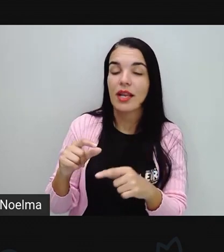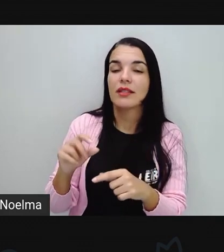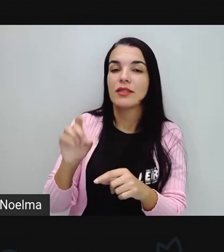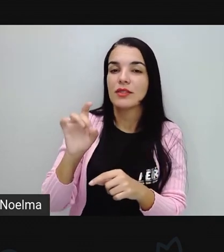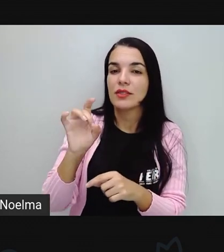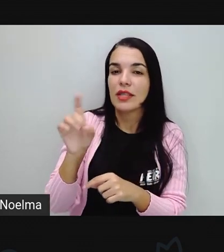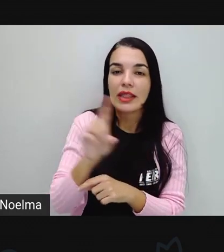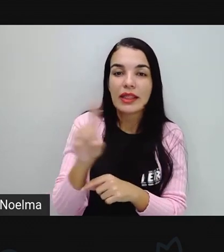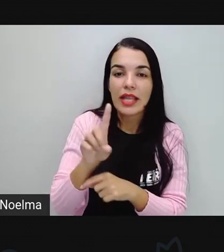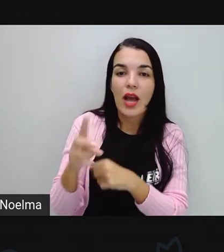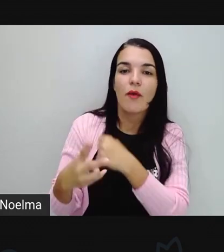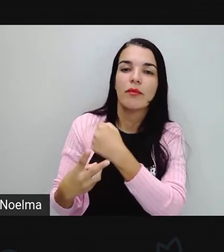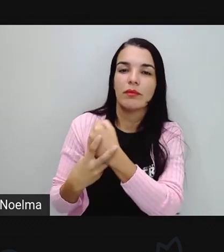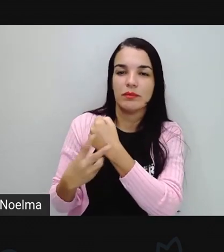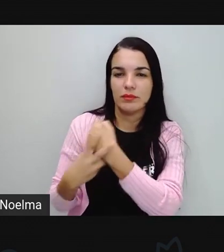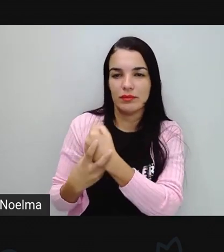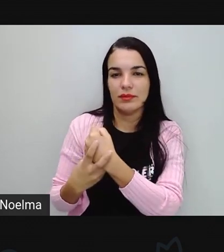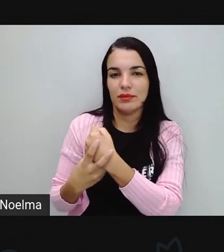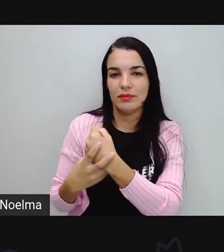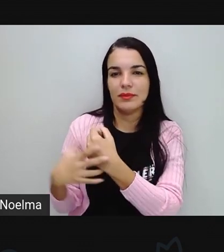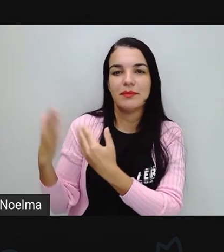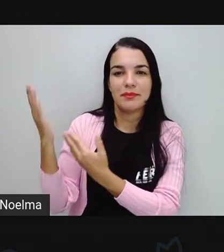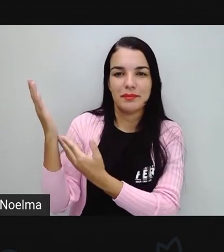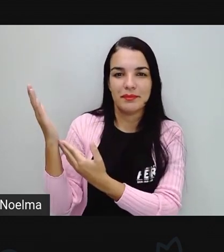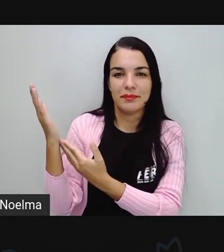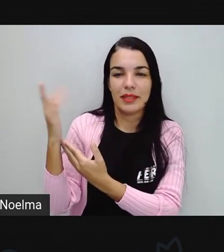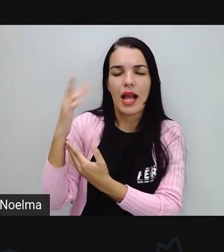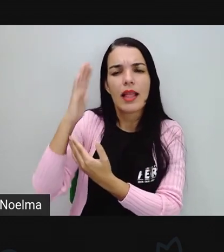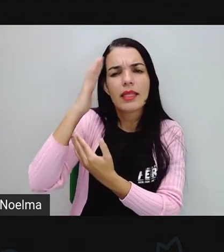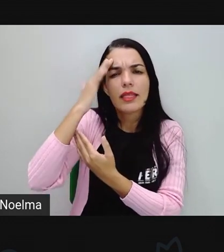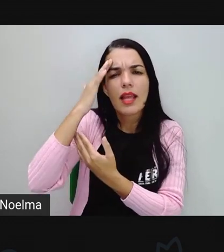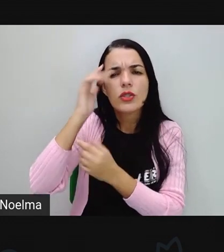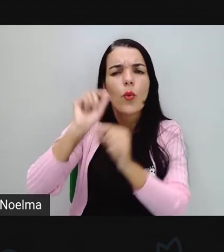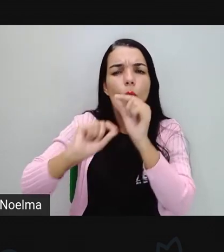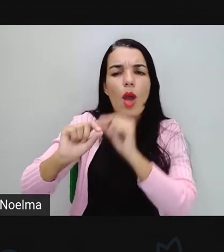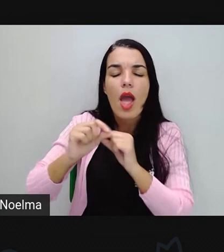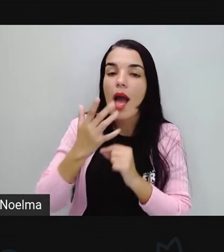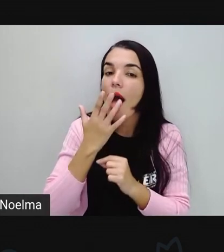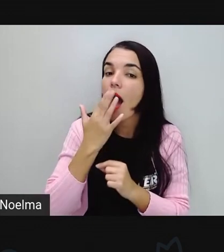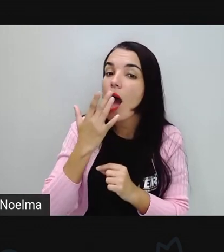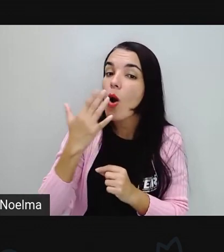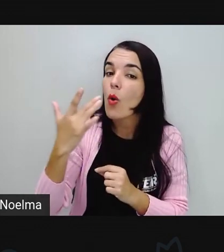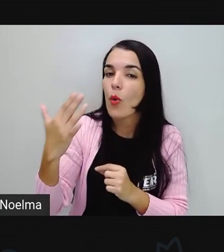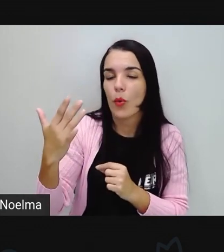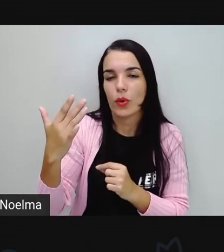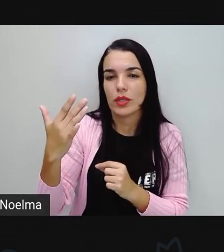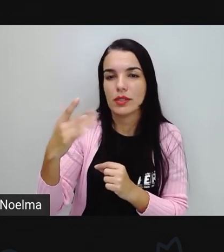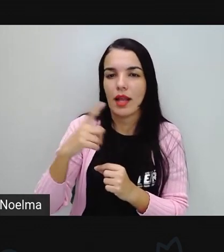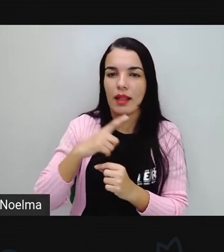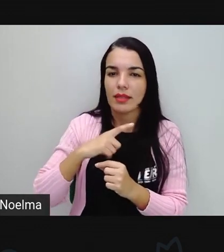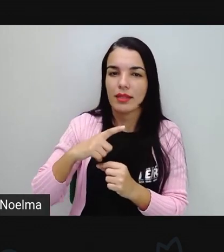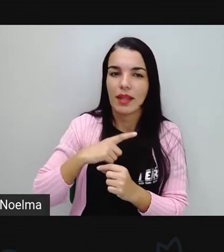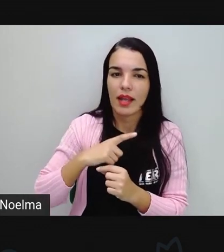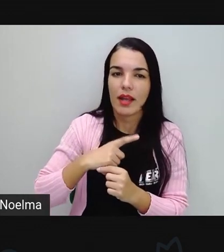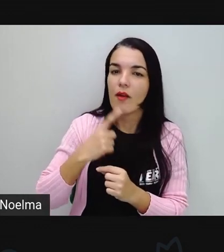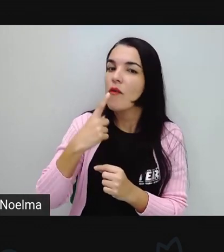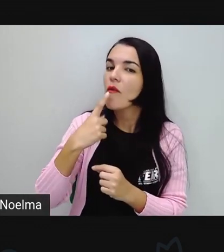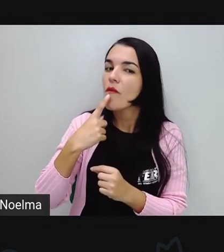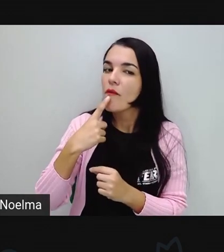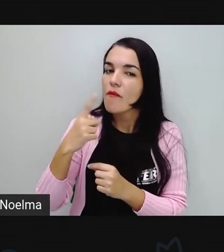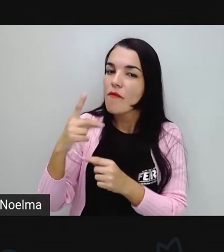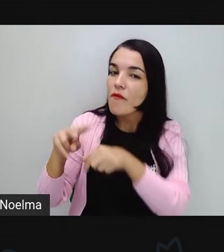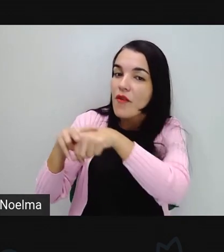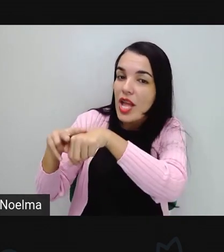não verbal. Onde a gente compreende a partir das cores, né? Quando